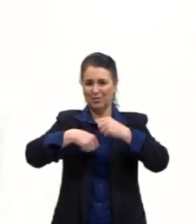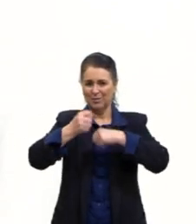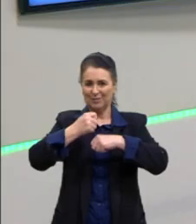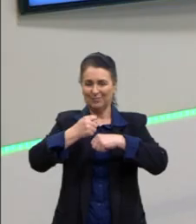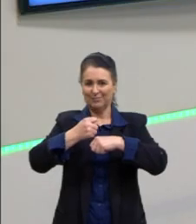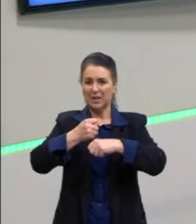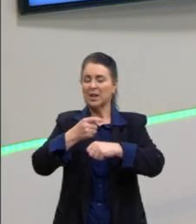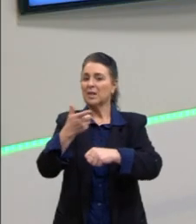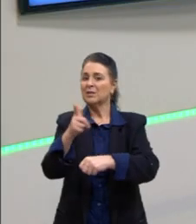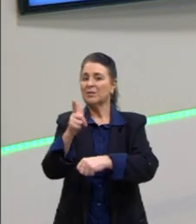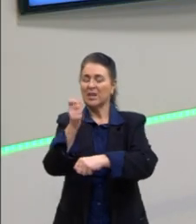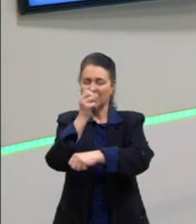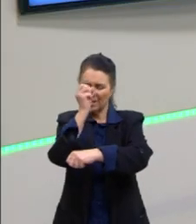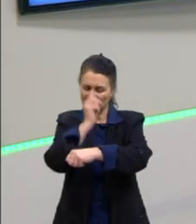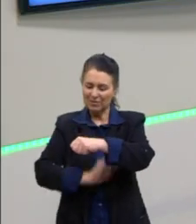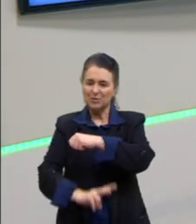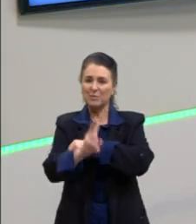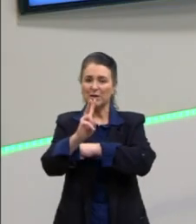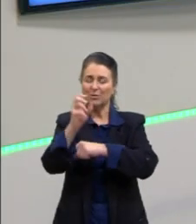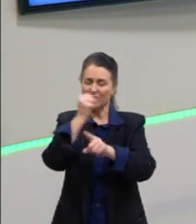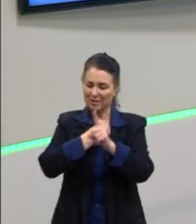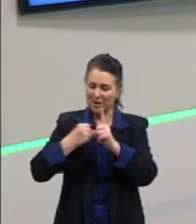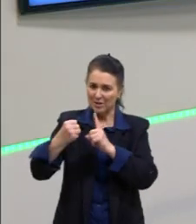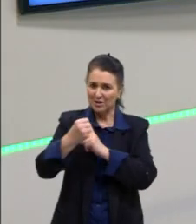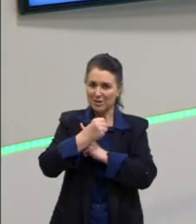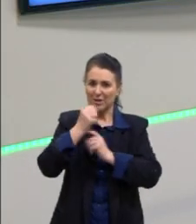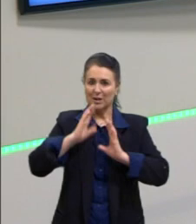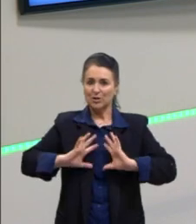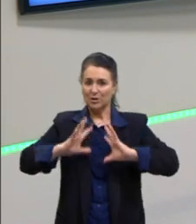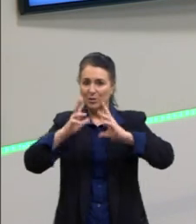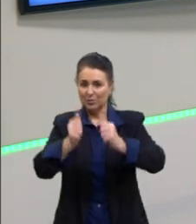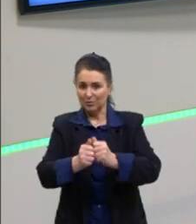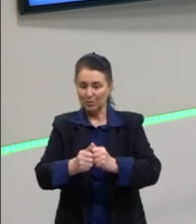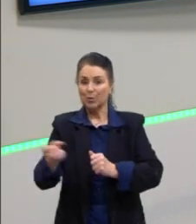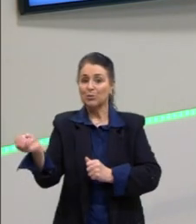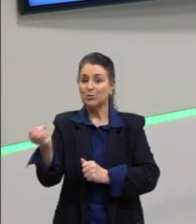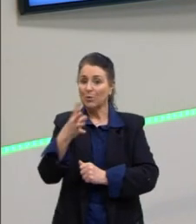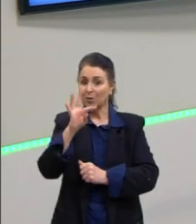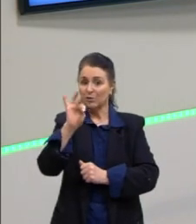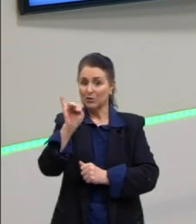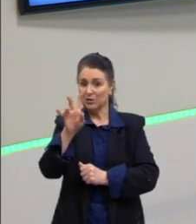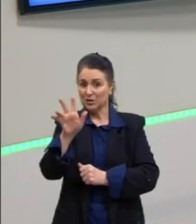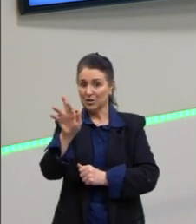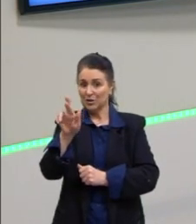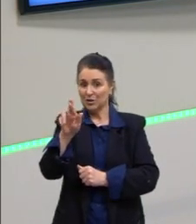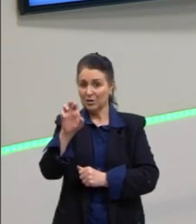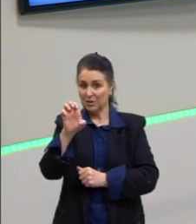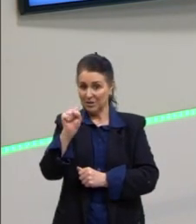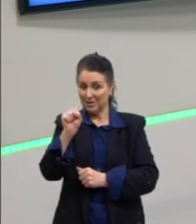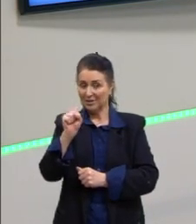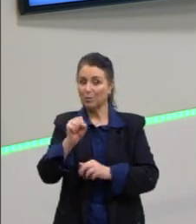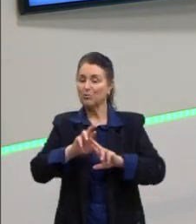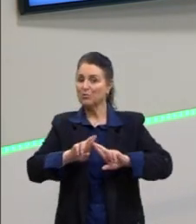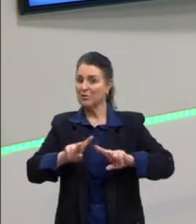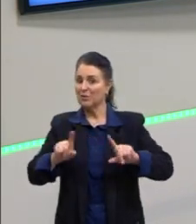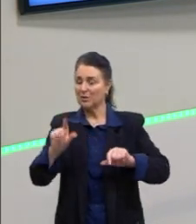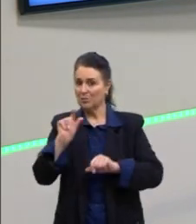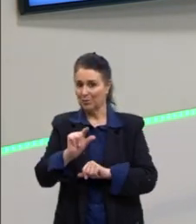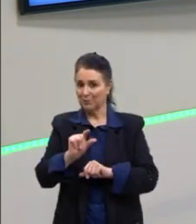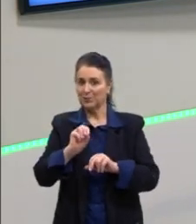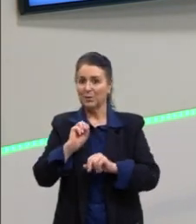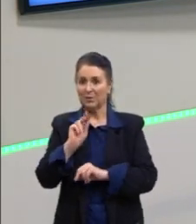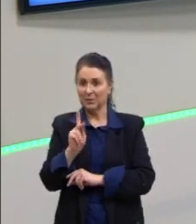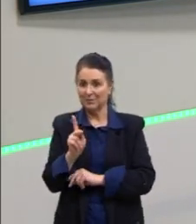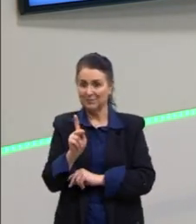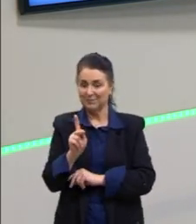investimento na sociedade como um todo. Certo? Então, os novos tigres asiáticos, eles têm essa peculiaridade. Tá, meninos e meninas?